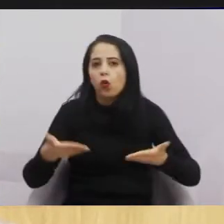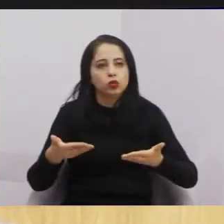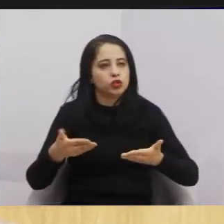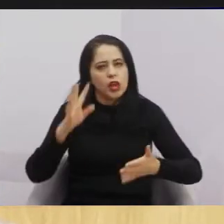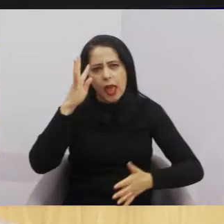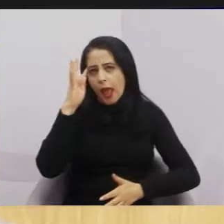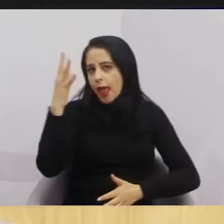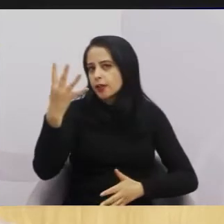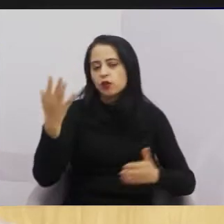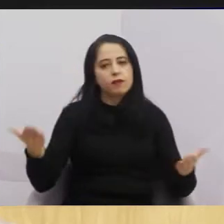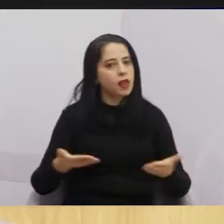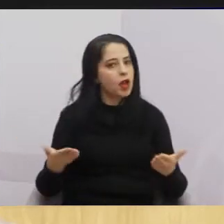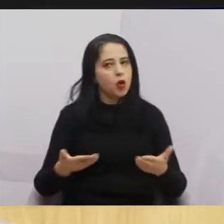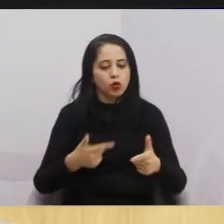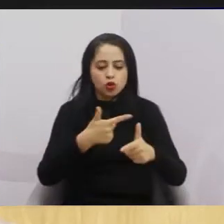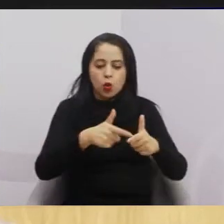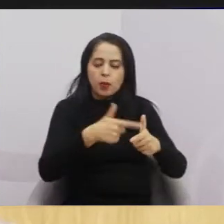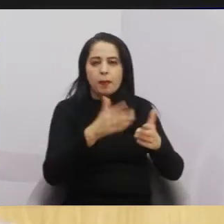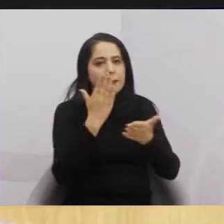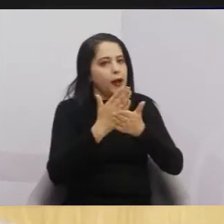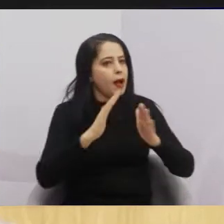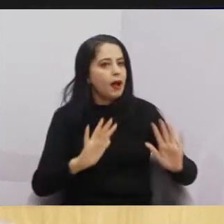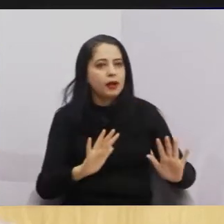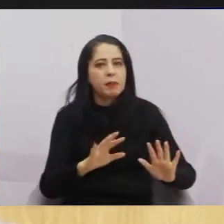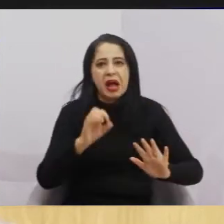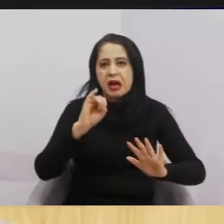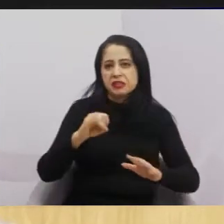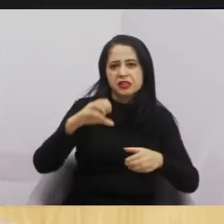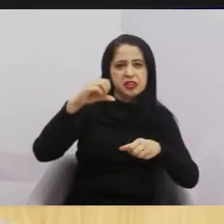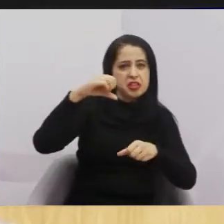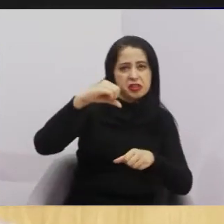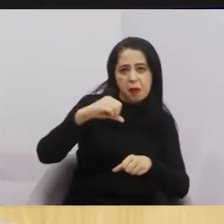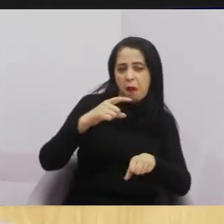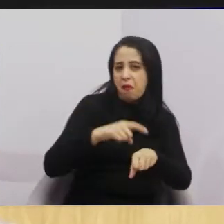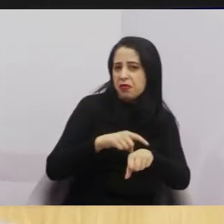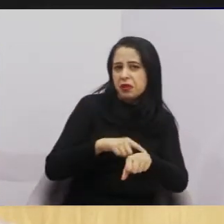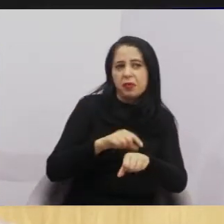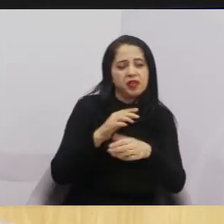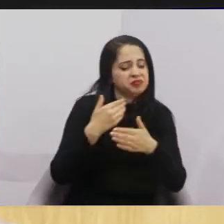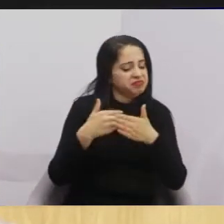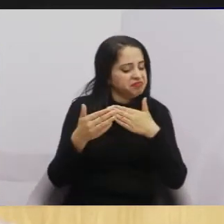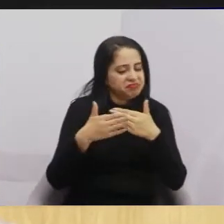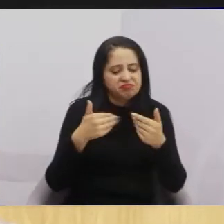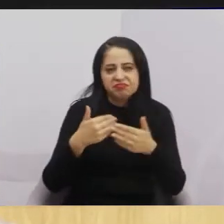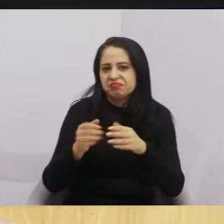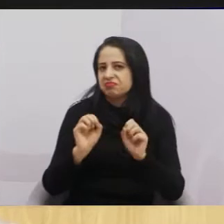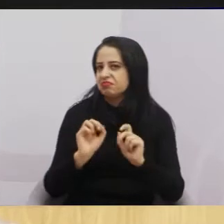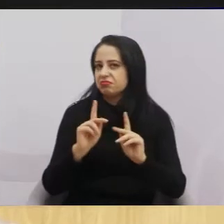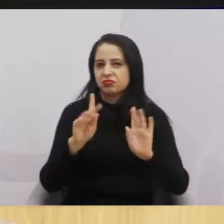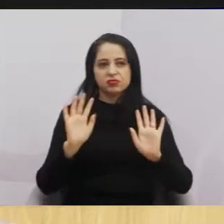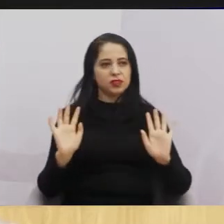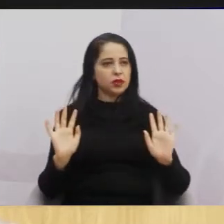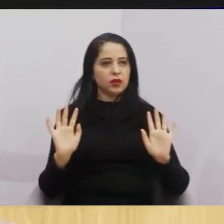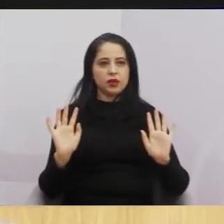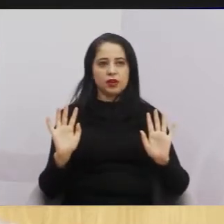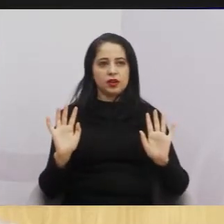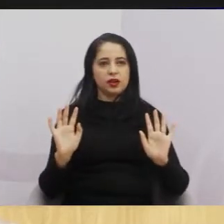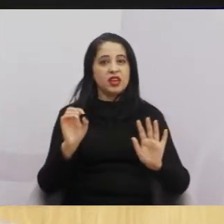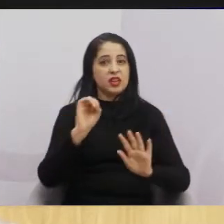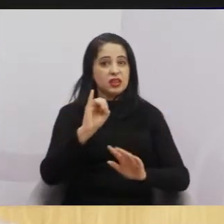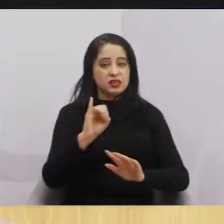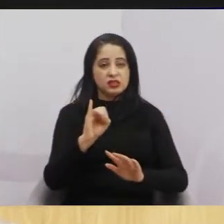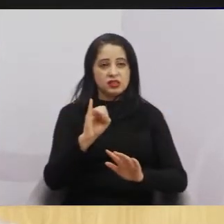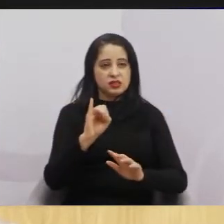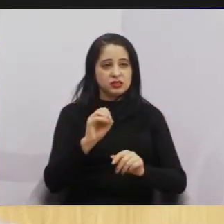matar o problema. Se vai ser nove horas, não tem problema, os vereadores que quiserem decidir, decidem nove horas.